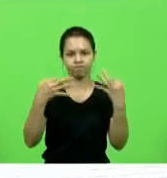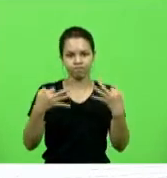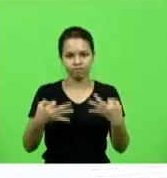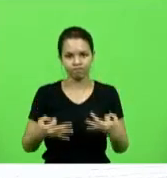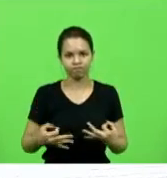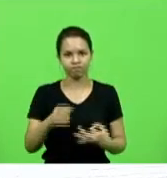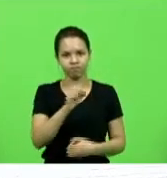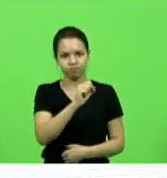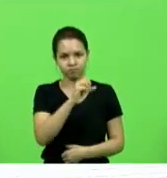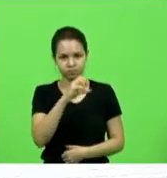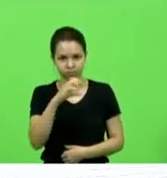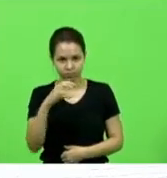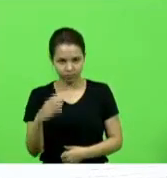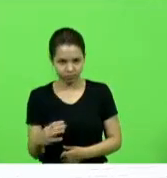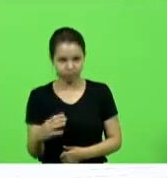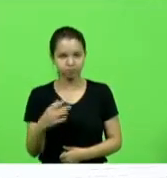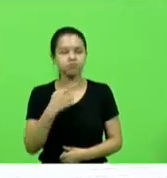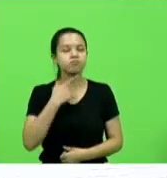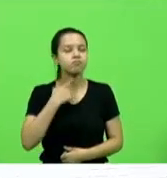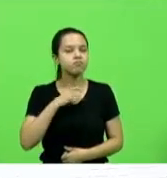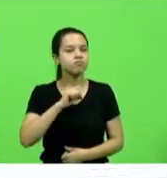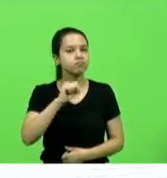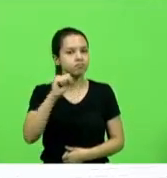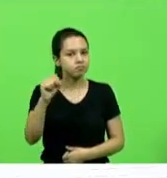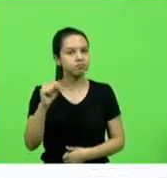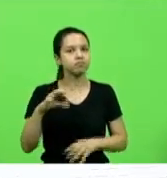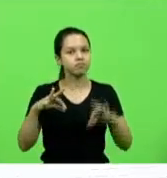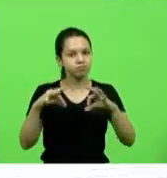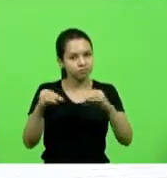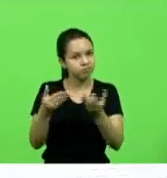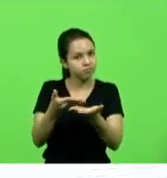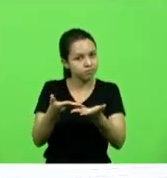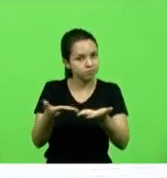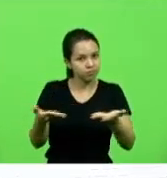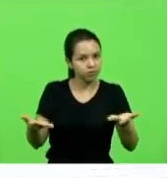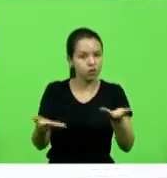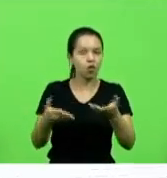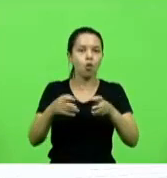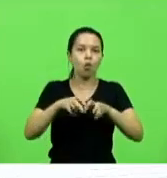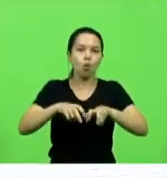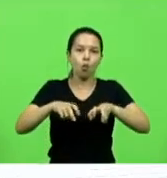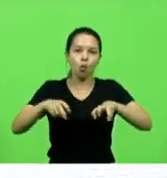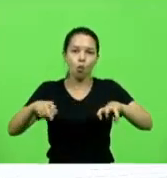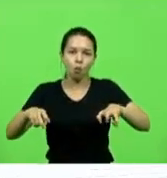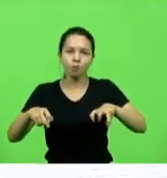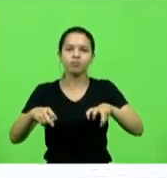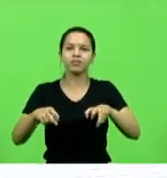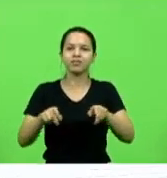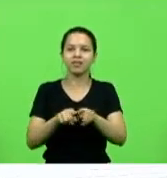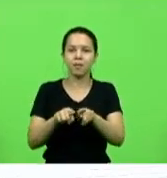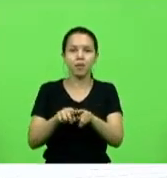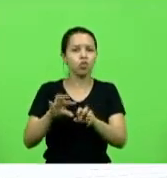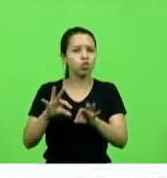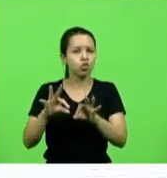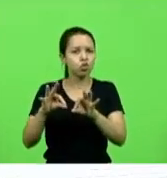sucesso a todos os nobres companheiros que compõem esta mesa e também a todos os companheiros deputados e deputadas que compõem essa casa